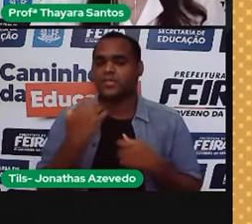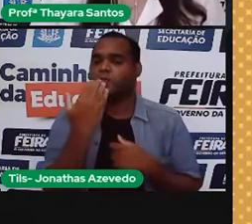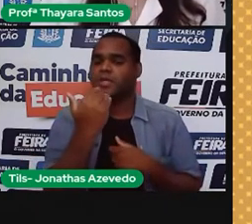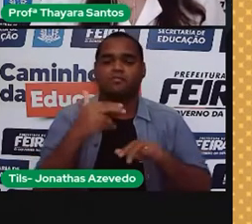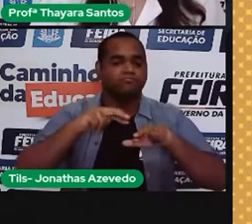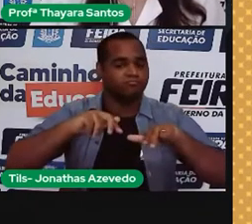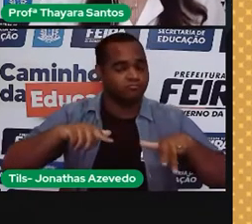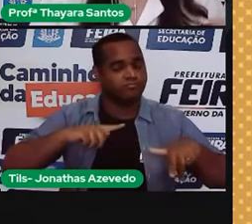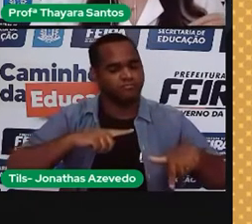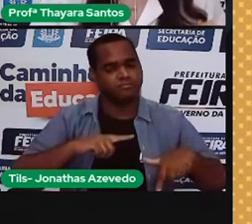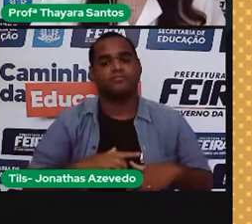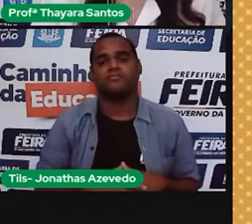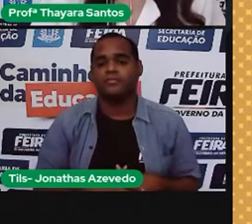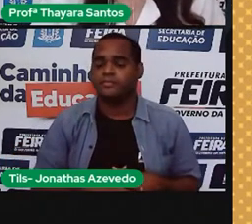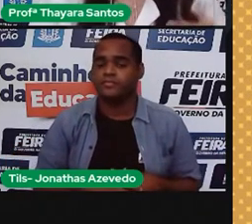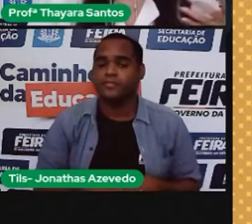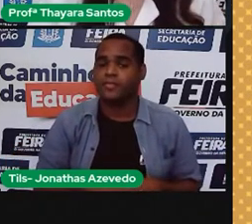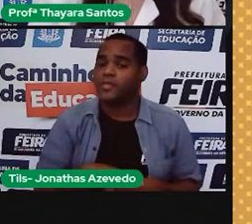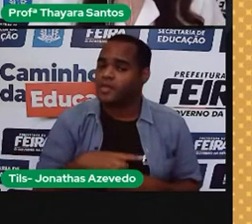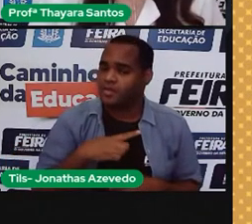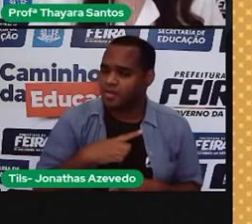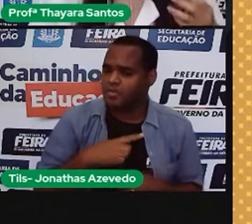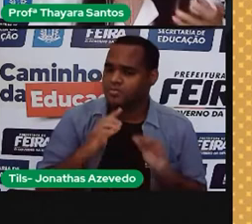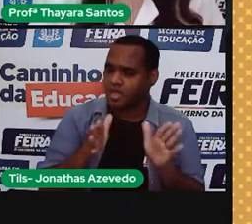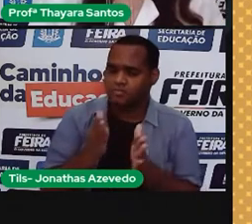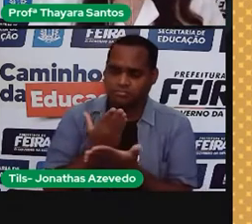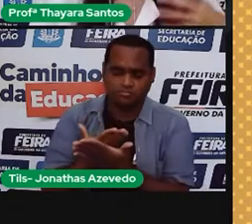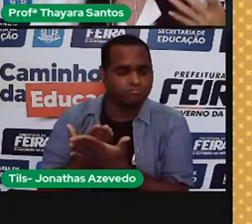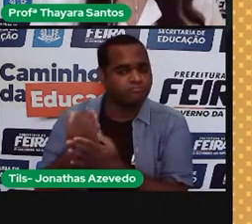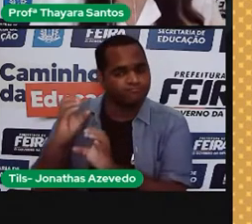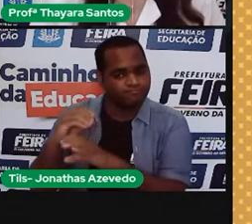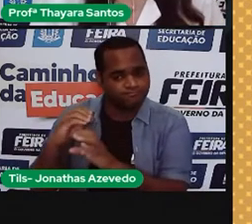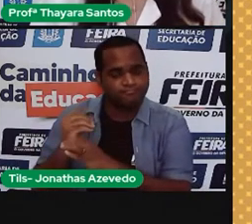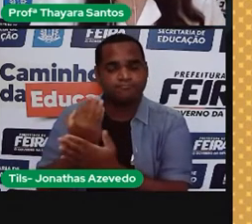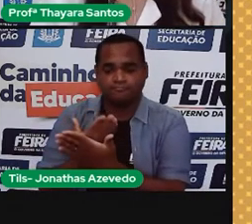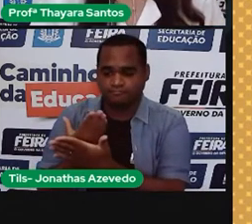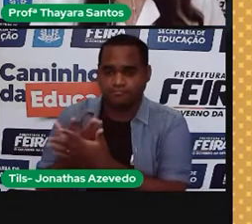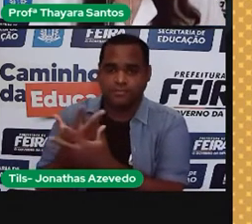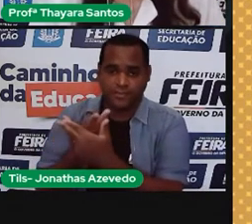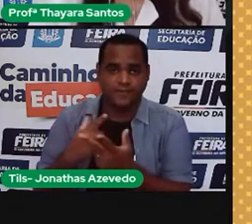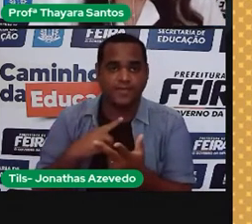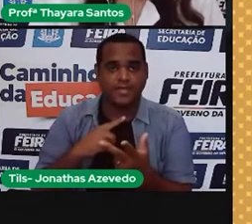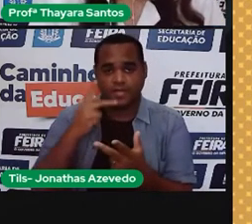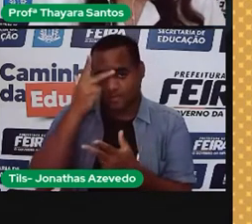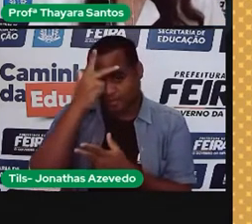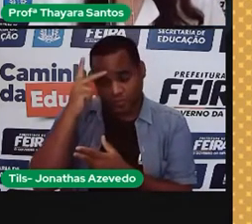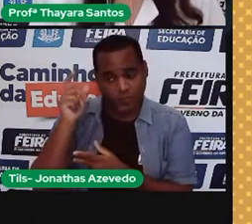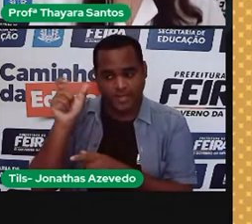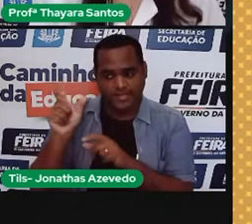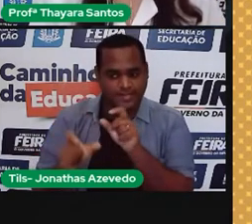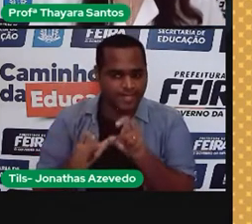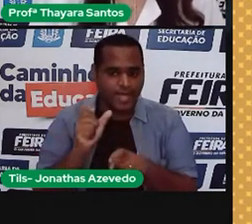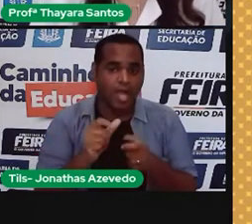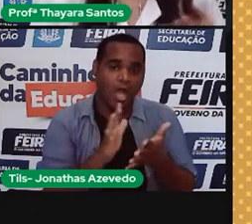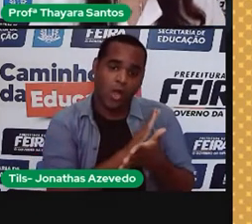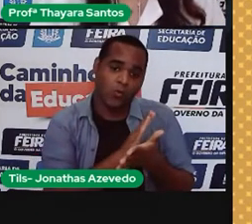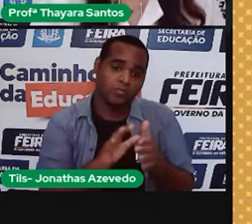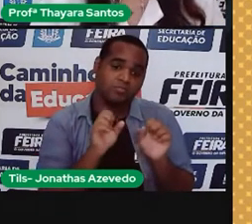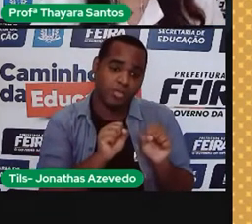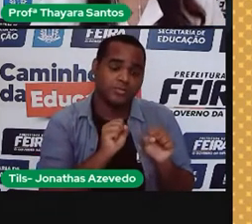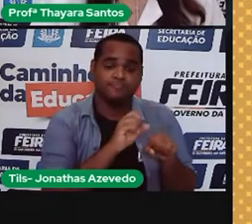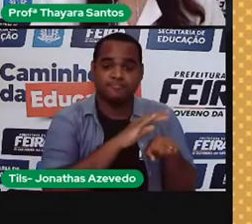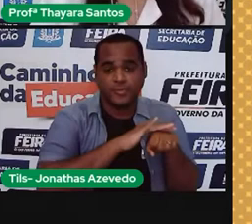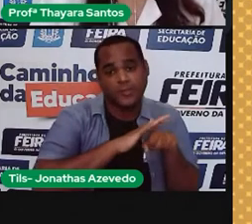isso acontece? Porque já tem alguns estudos que indicam que um alto consumo de produtos transgênicos pode trazer alguns